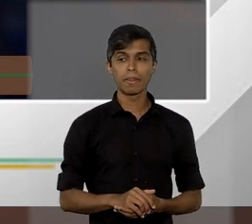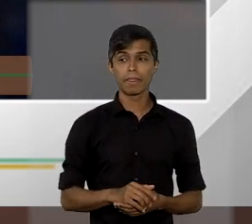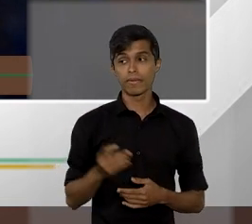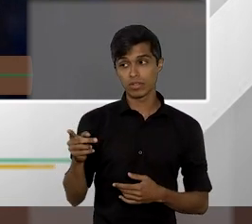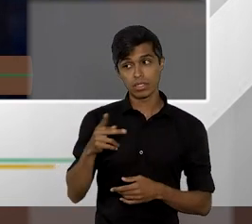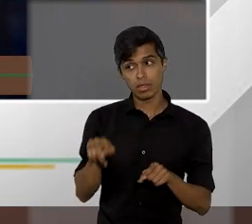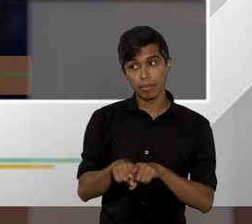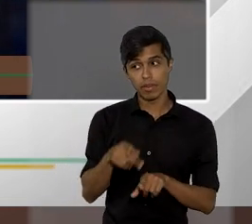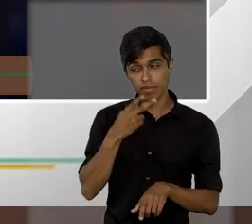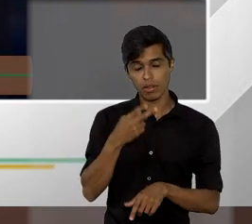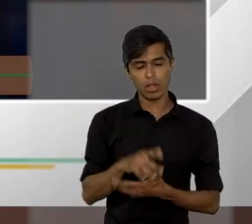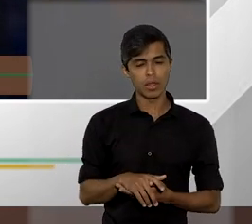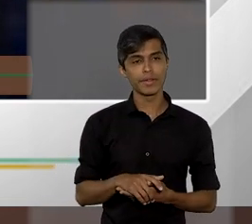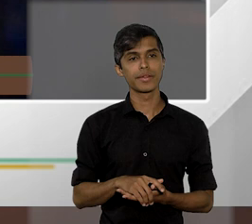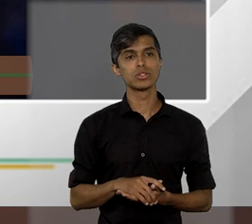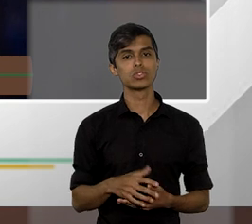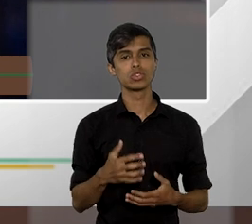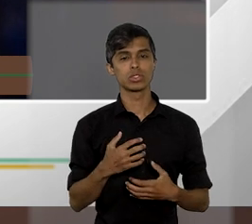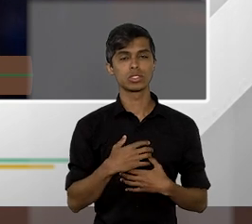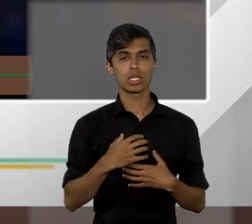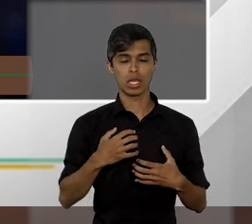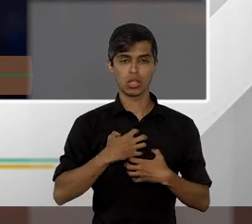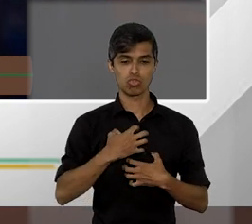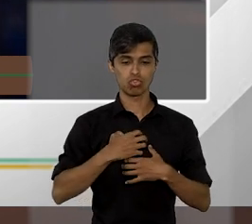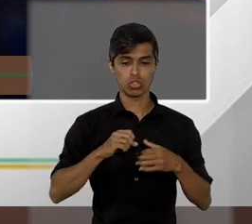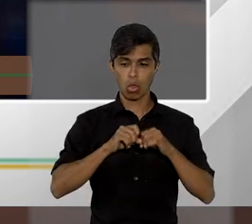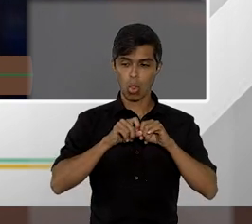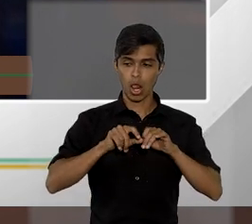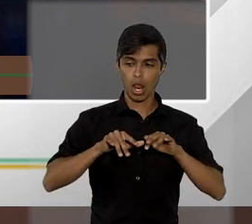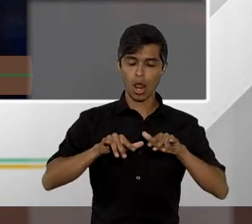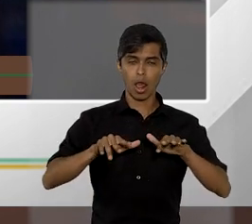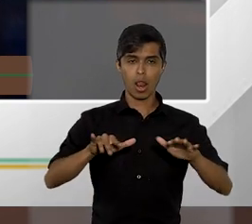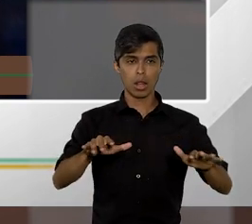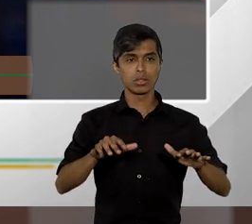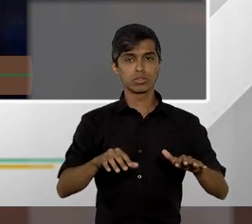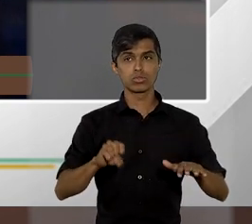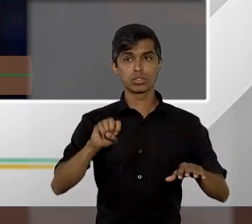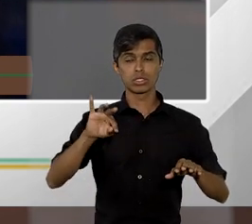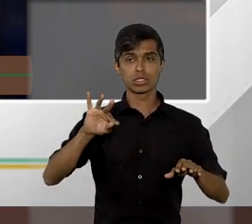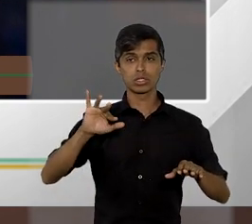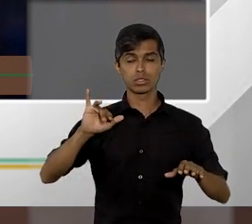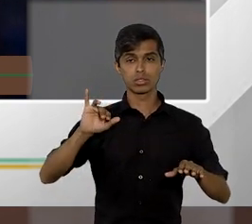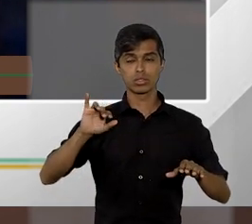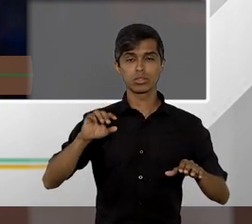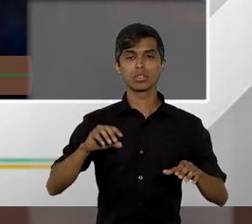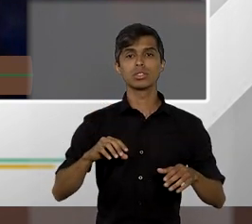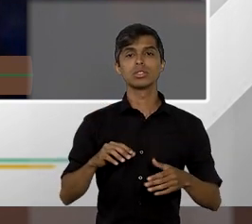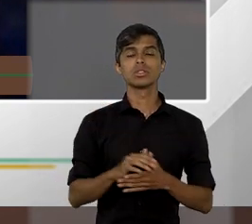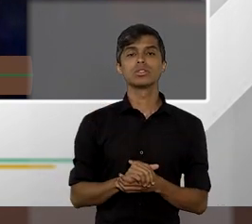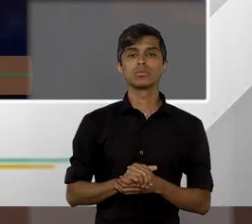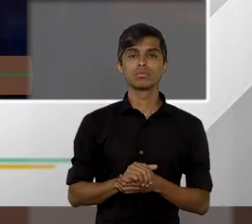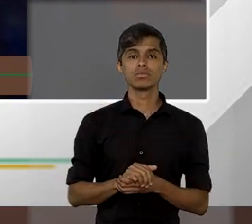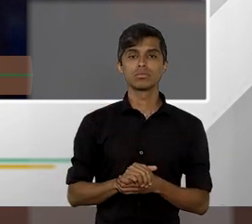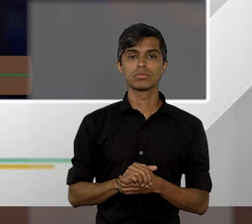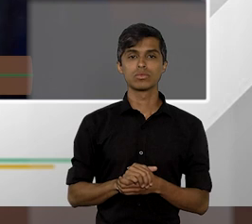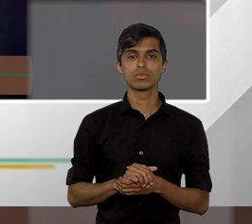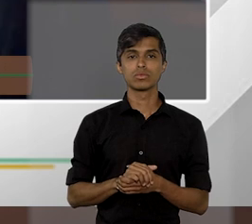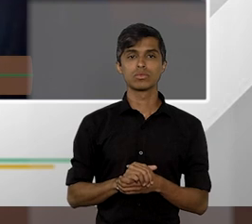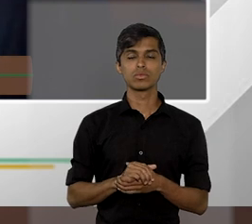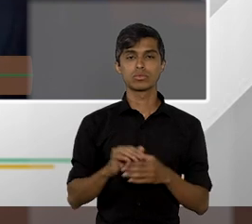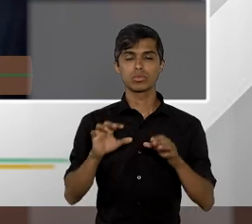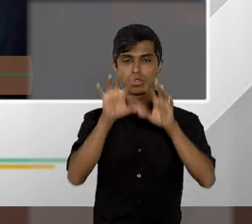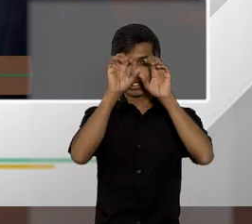também disse na arguição de transcendência lá no plano do superior tribunal do trabalho na legislação processual trabalhista